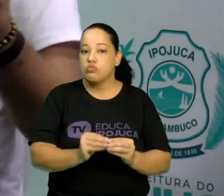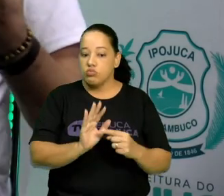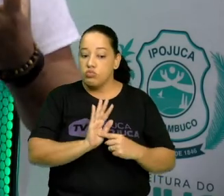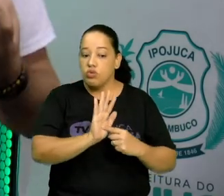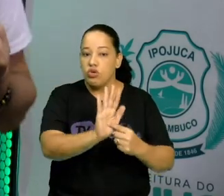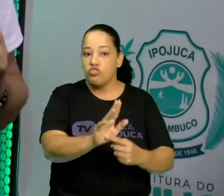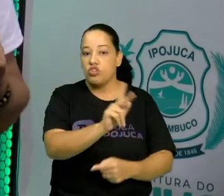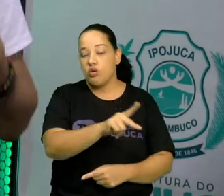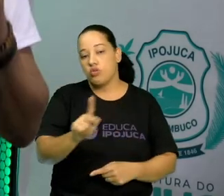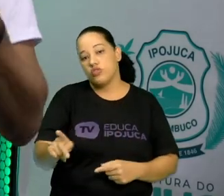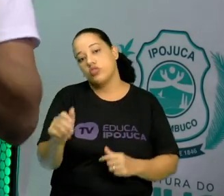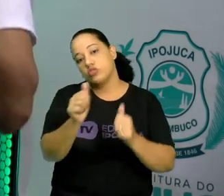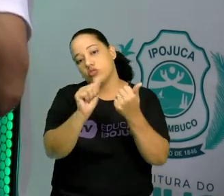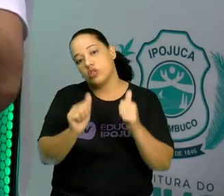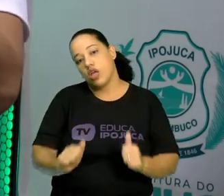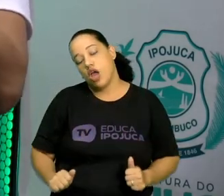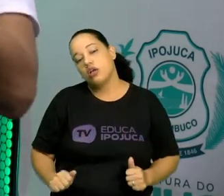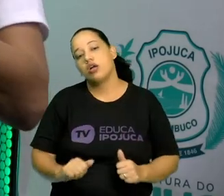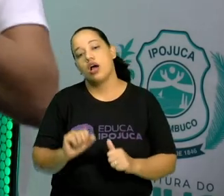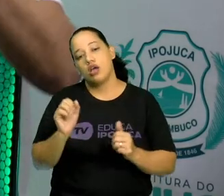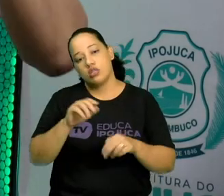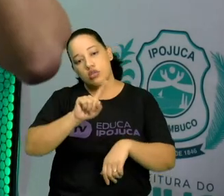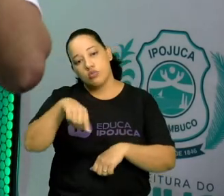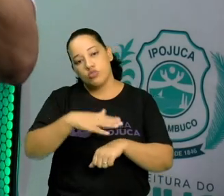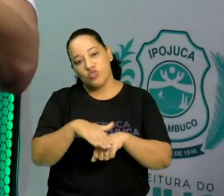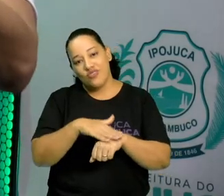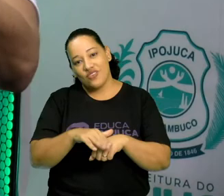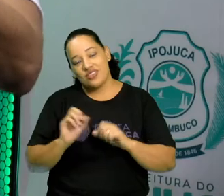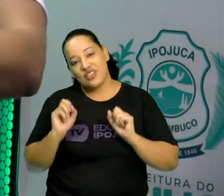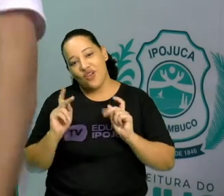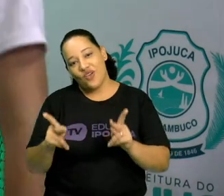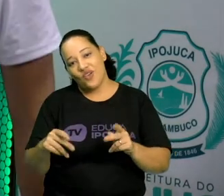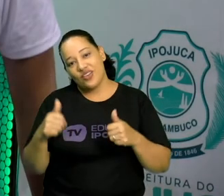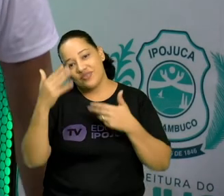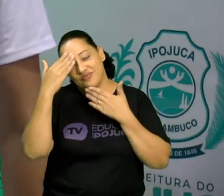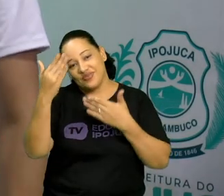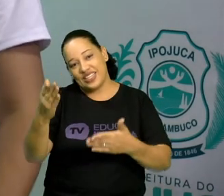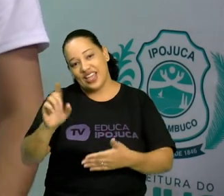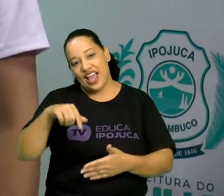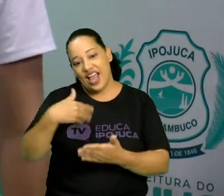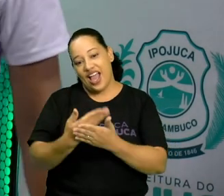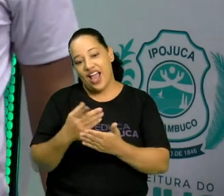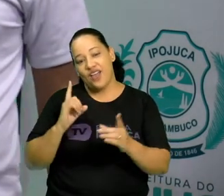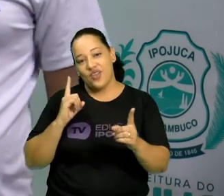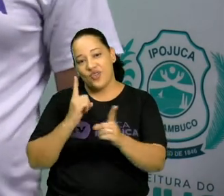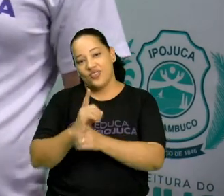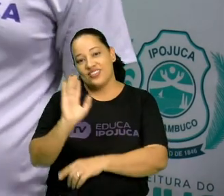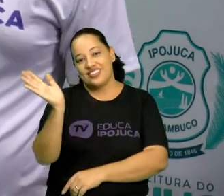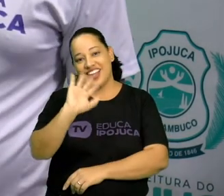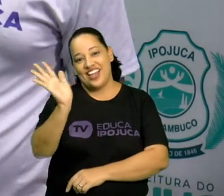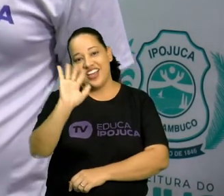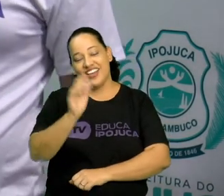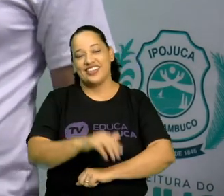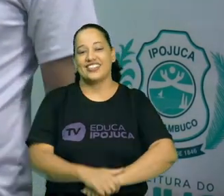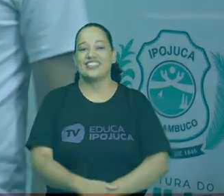professor ou professora de arte e bater um papo. Beleza? Valeu, pessoal. A gente se vê na próxima aula. Tchau, tchau.